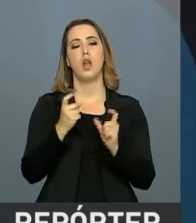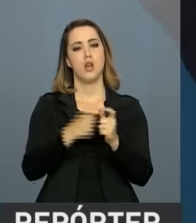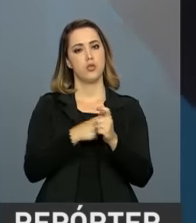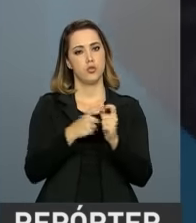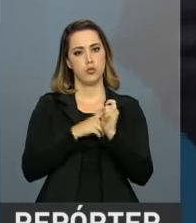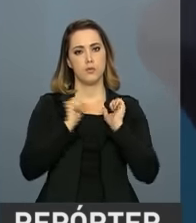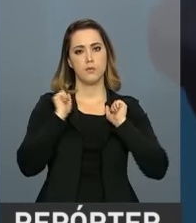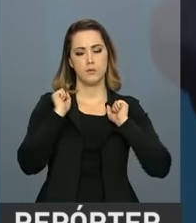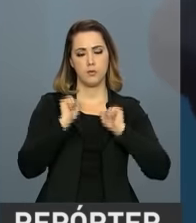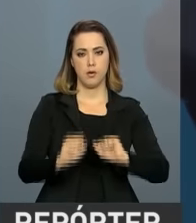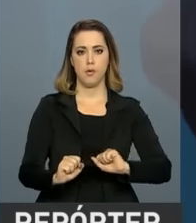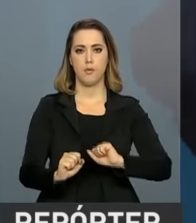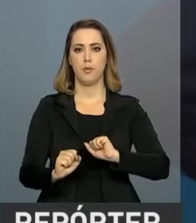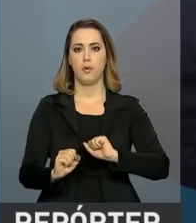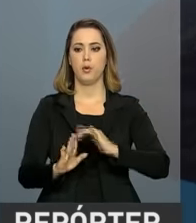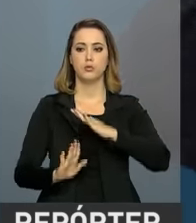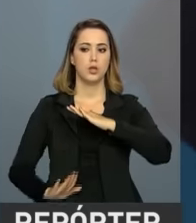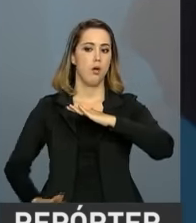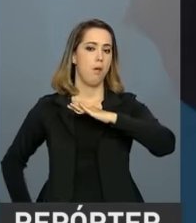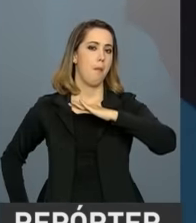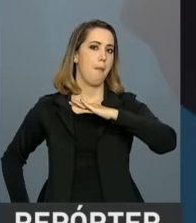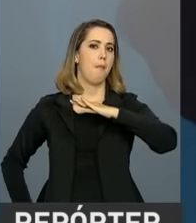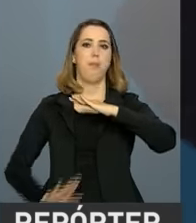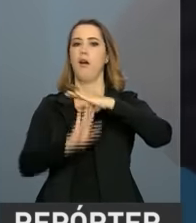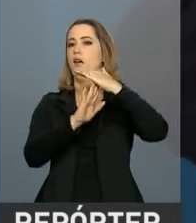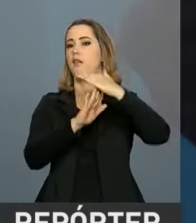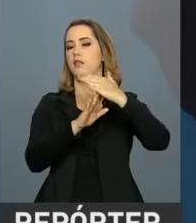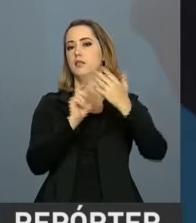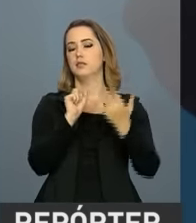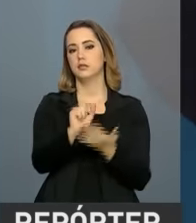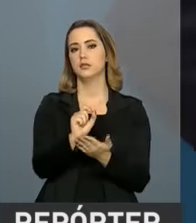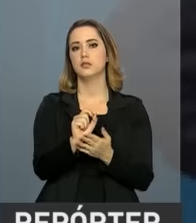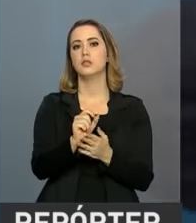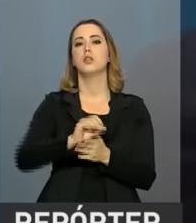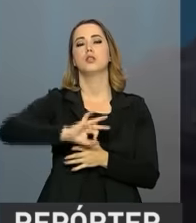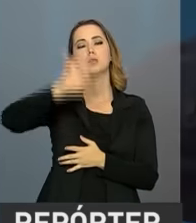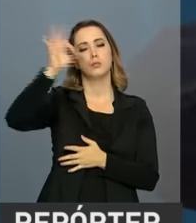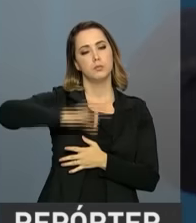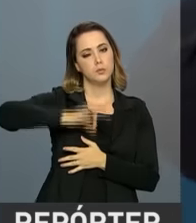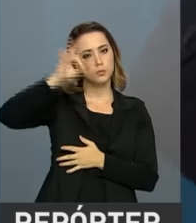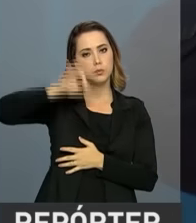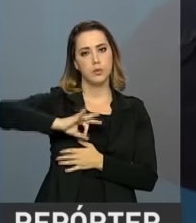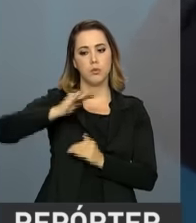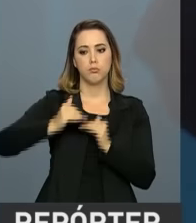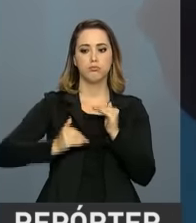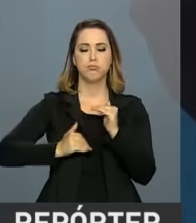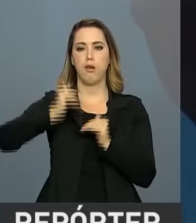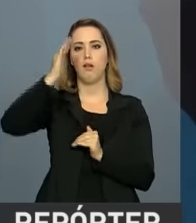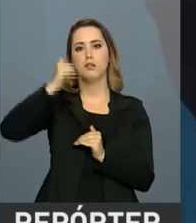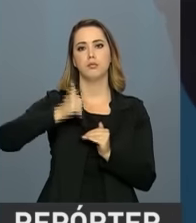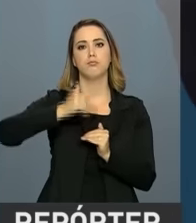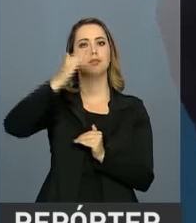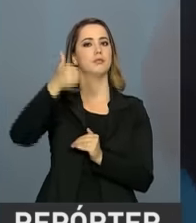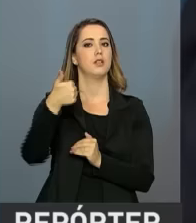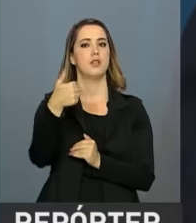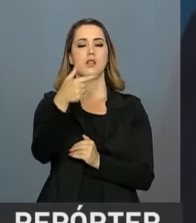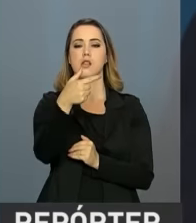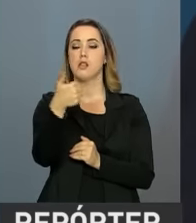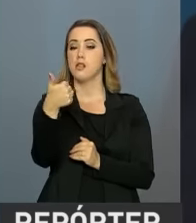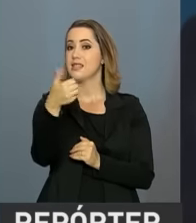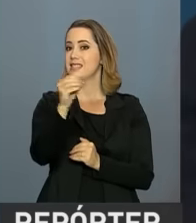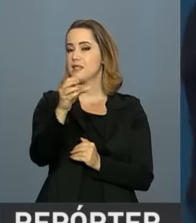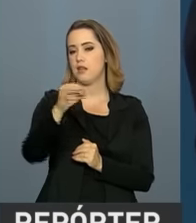atingir, se não tomarmos providência, percentuais que sobem acima de 100%, 120%,